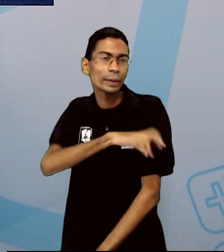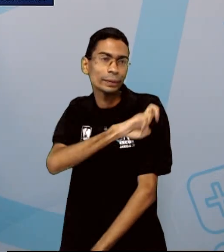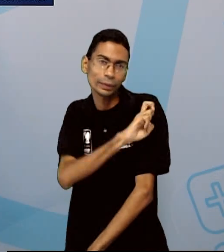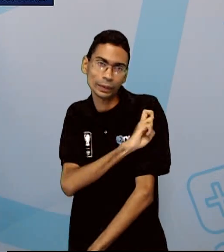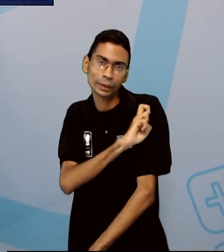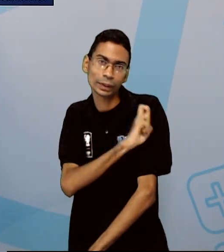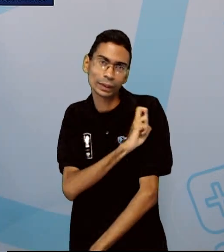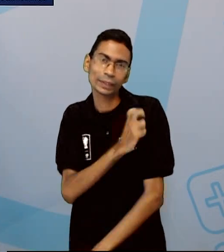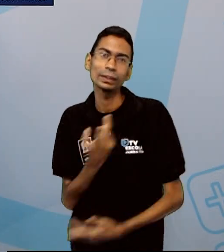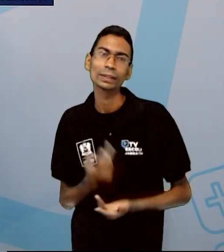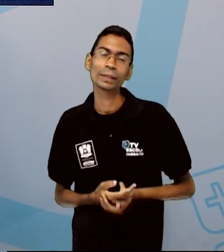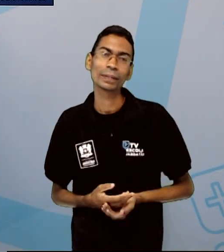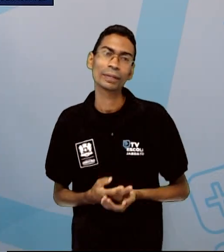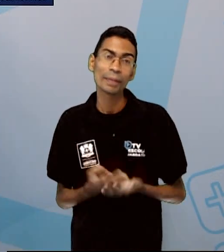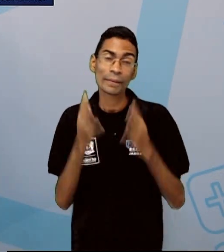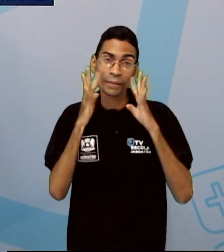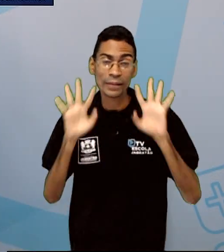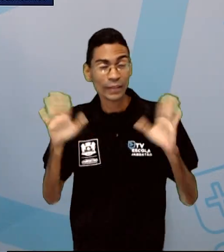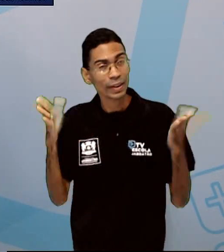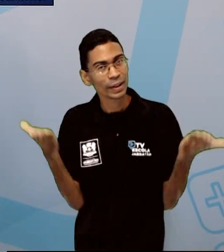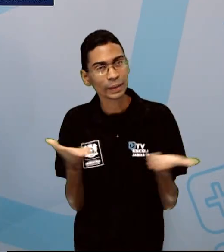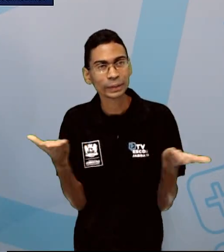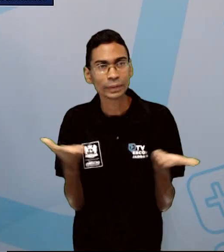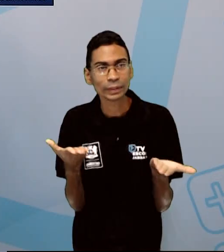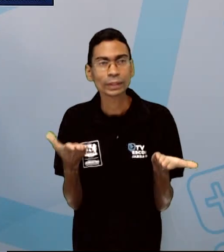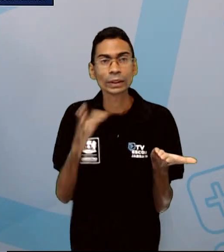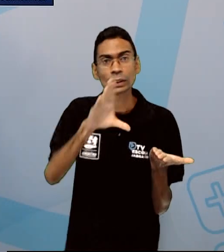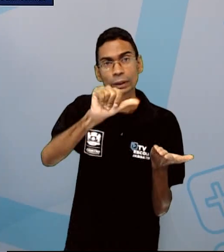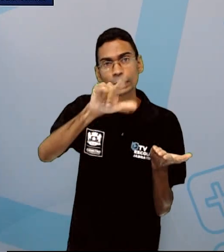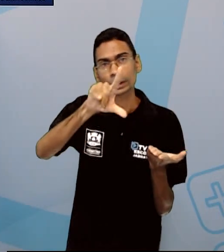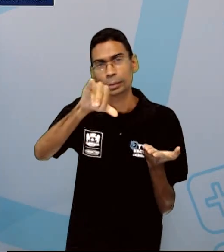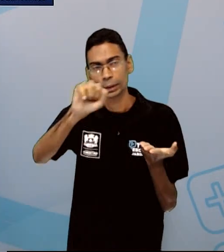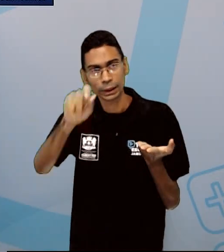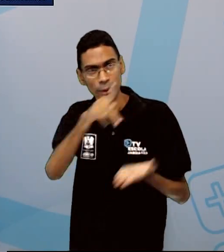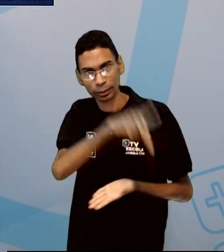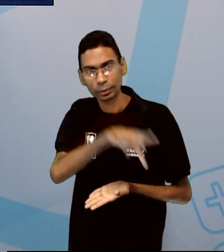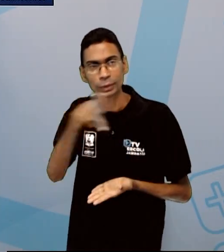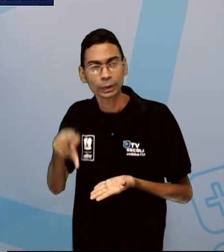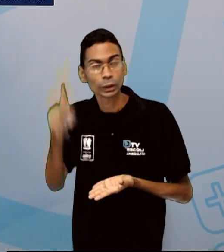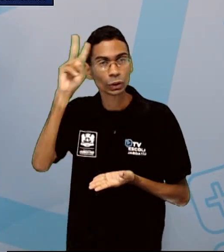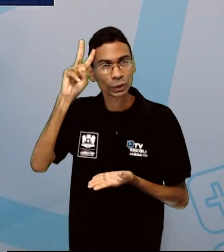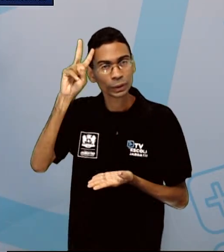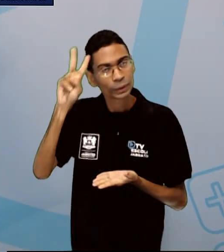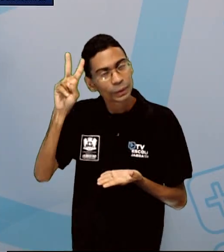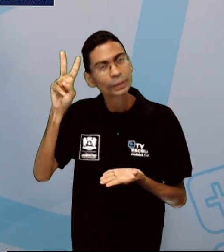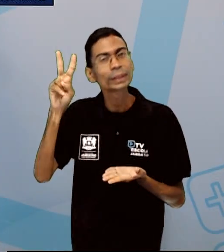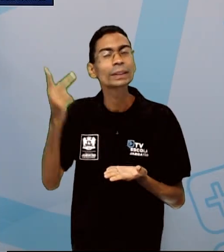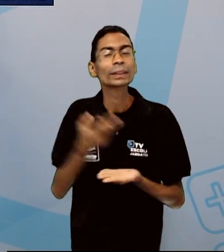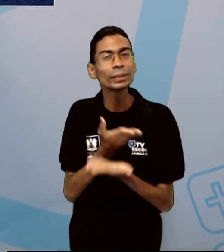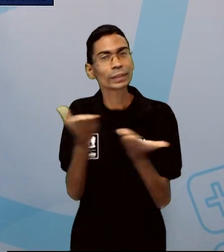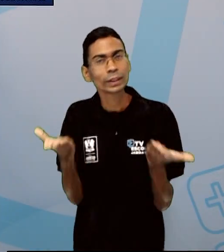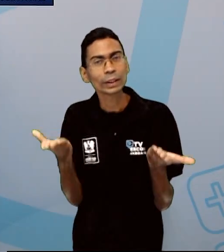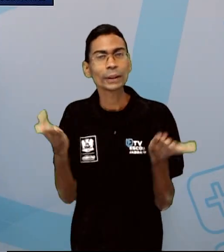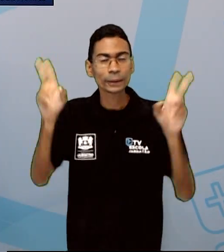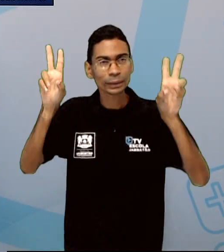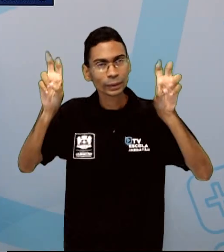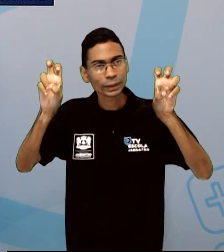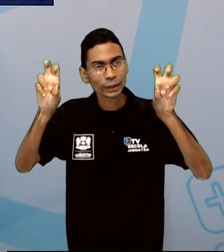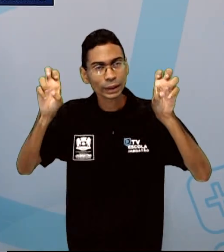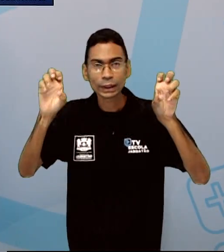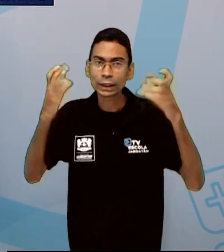ligadinho aqui comigo. Eu sou a professora Camila Barbosa, professora de História de vocês, e o tema da nossa aula de hoje é